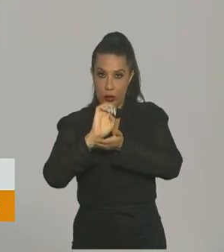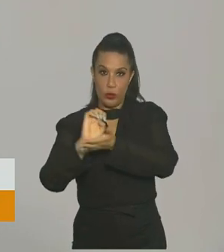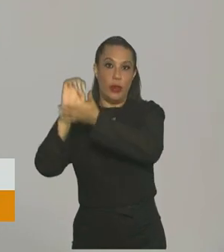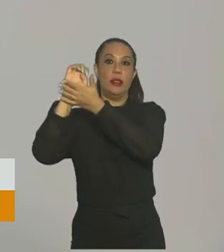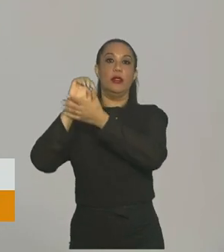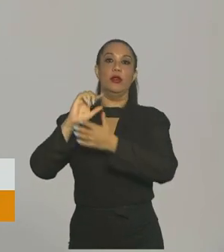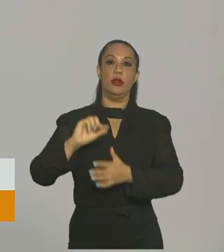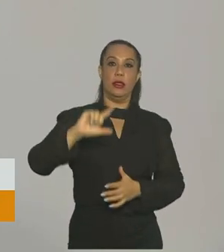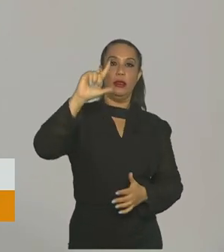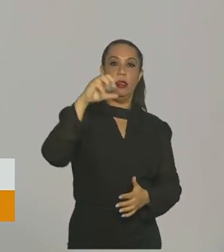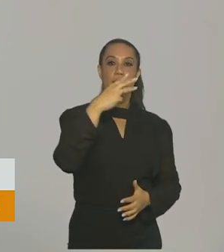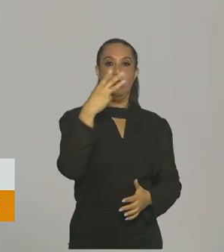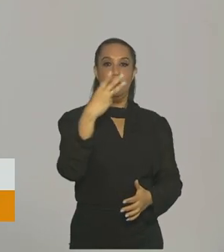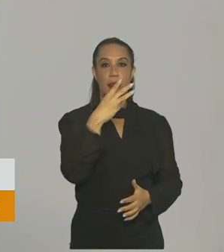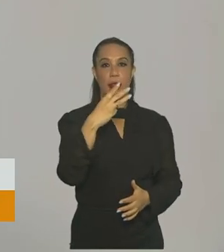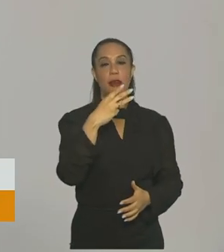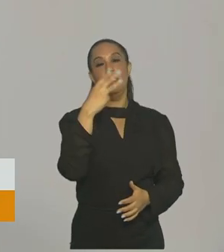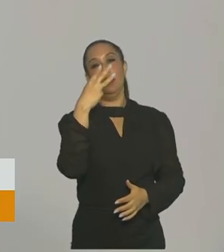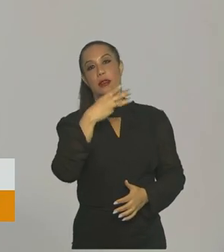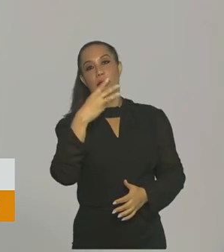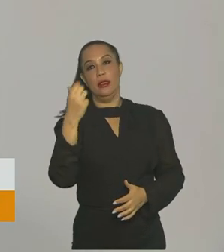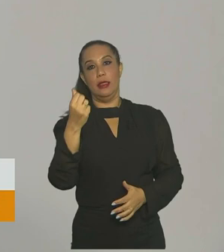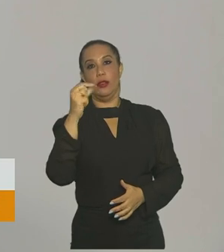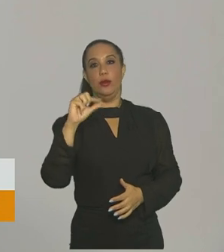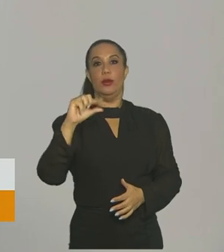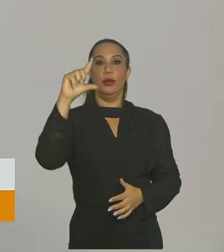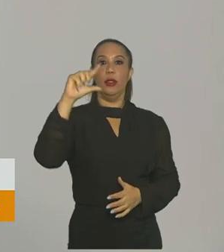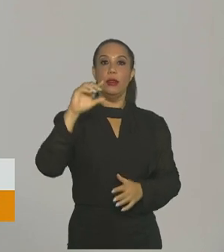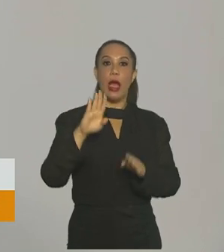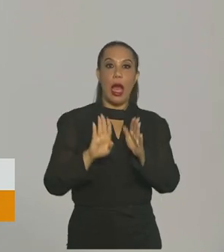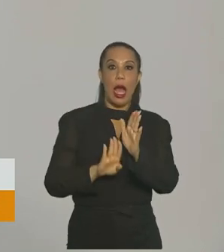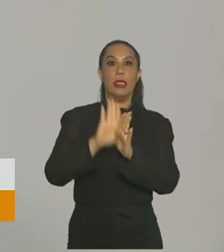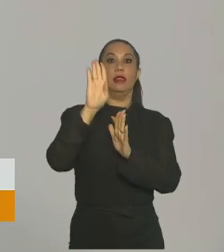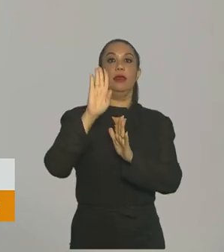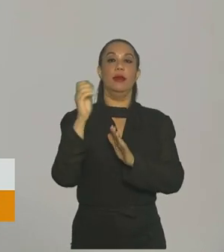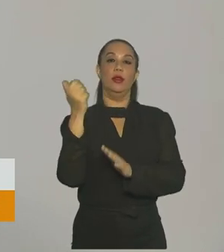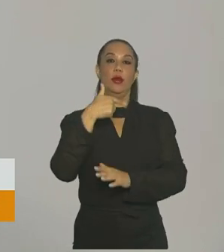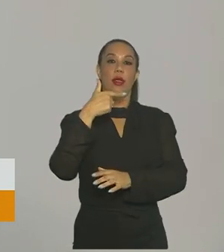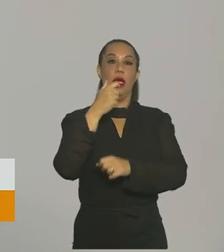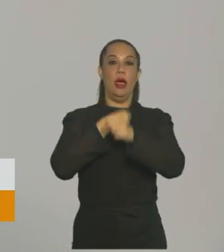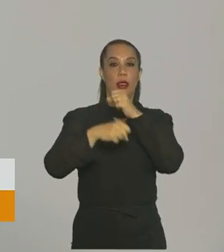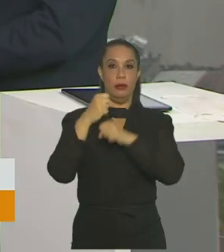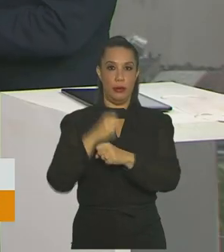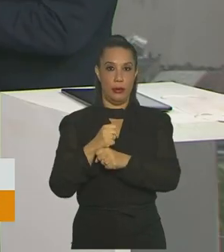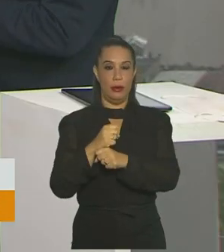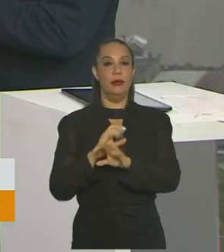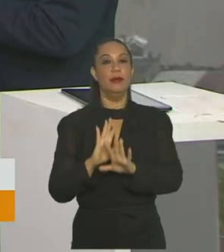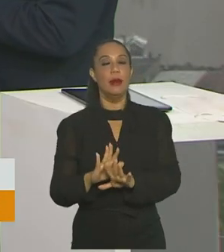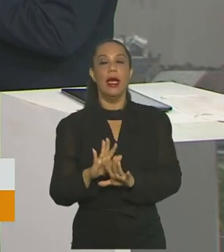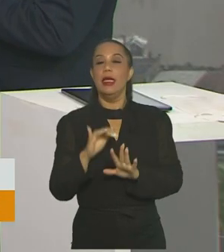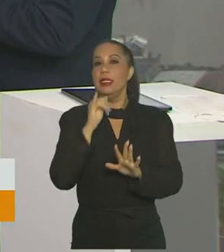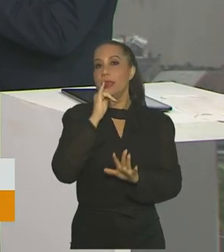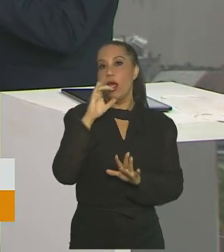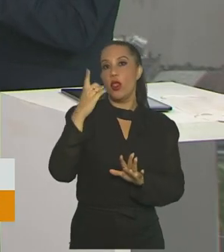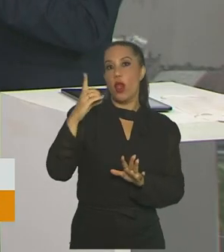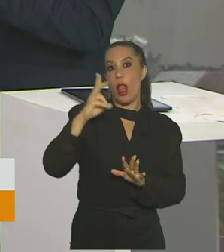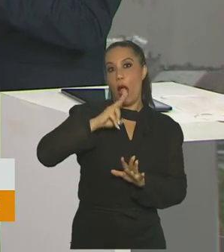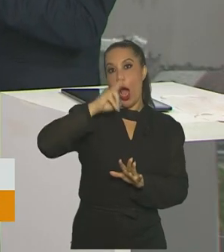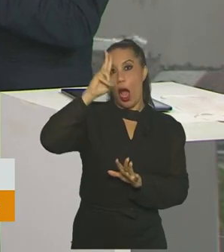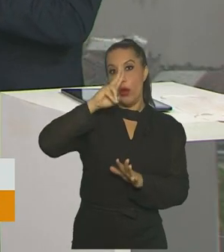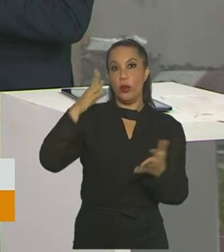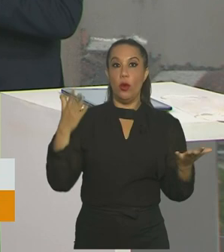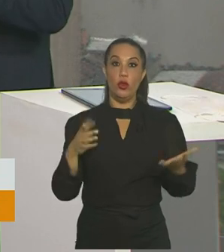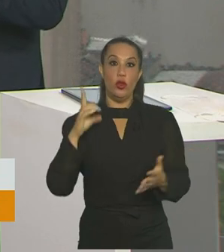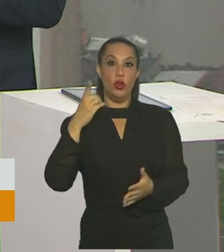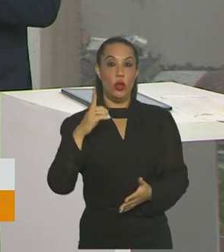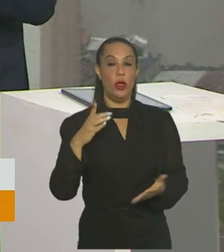Uma média de 33% a 36% acima das exportações do ano passado. Agora, professor, se por um lado o dólar alto, hoje, por